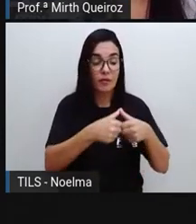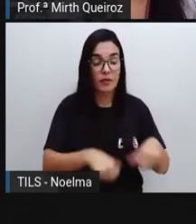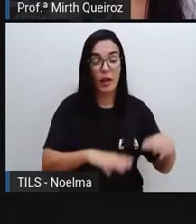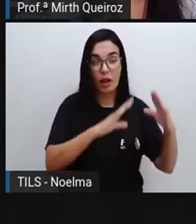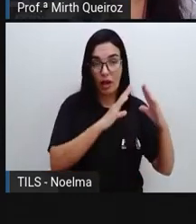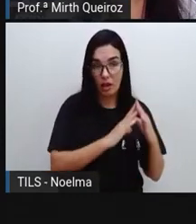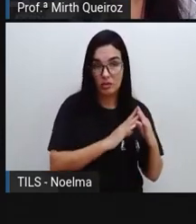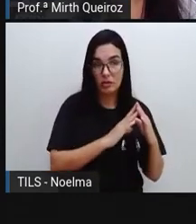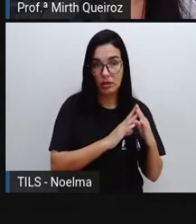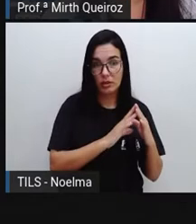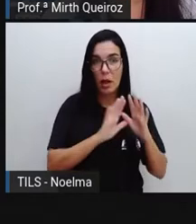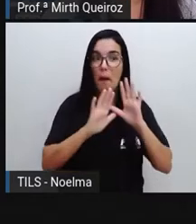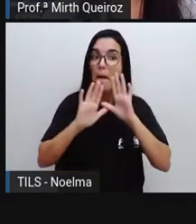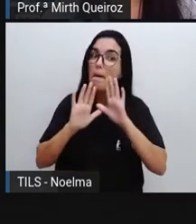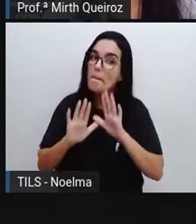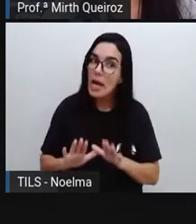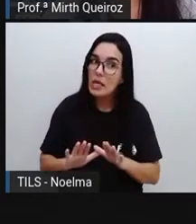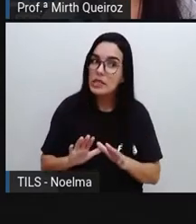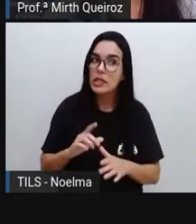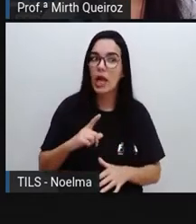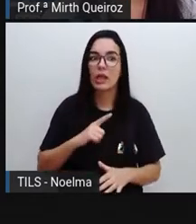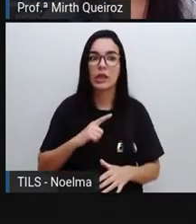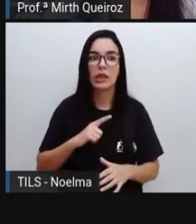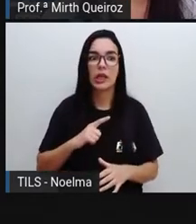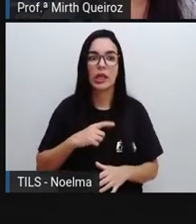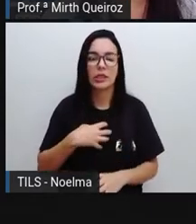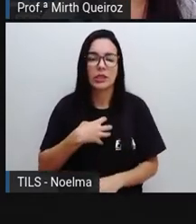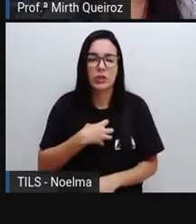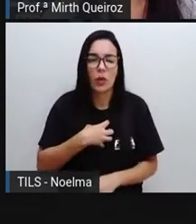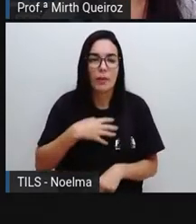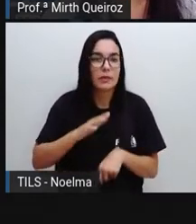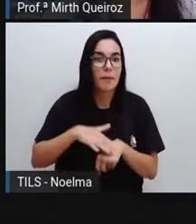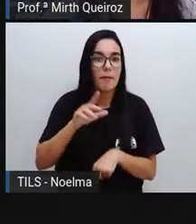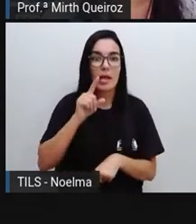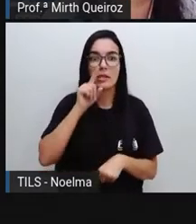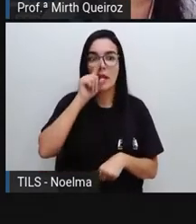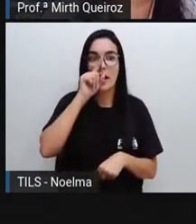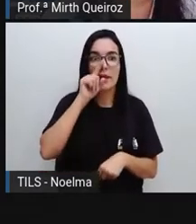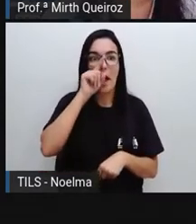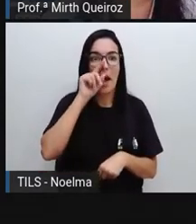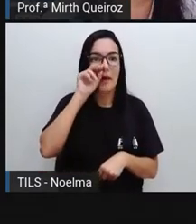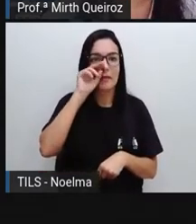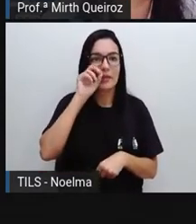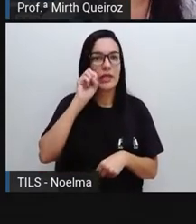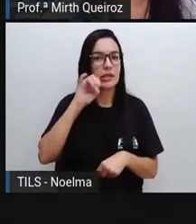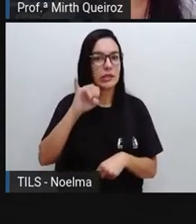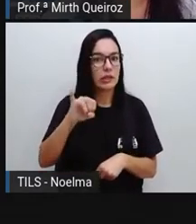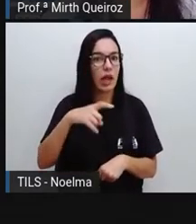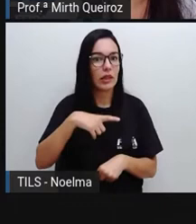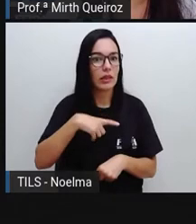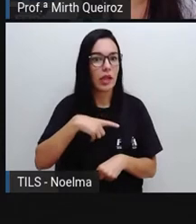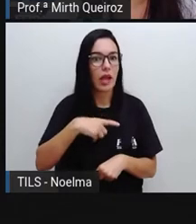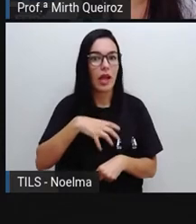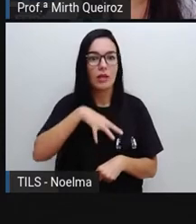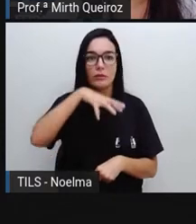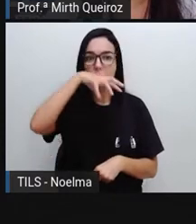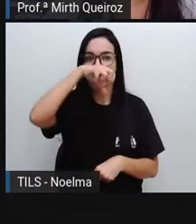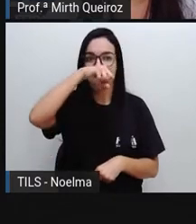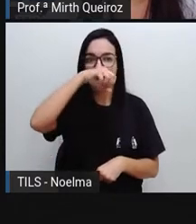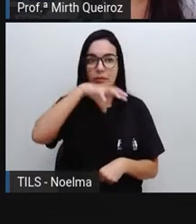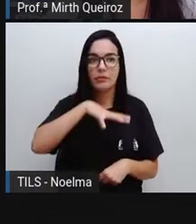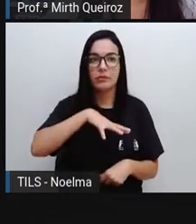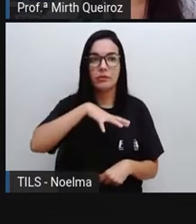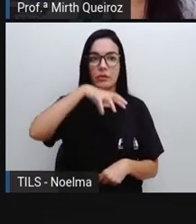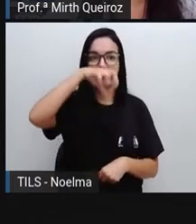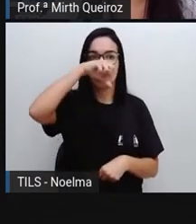Porém, há sintomas mais graves. Então, quando a pessoa, ela apresenta dificuldade de respirar,